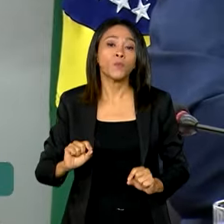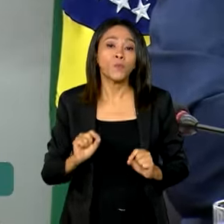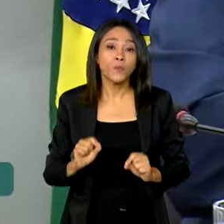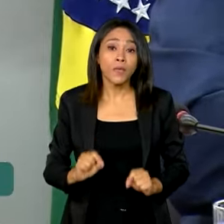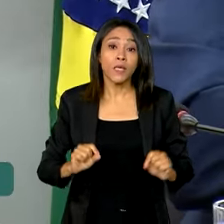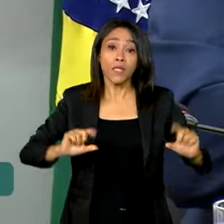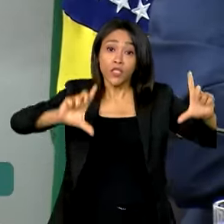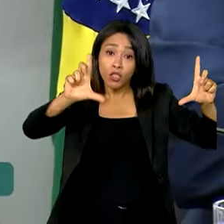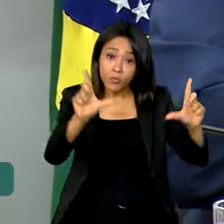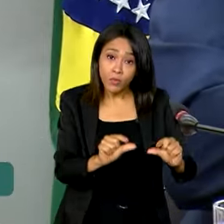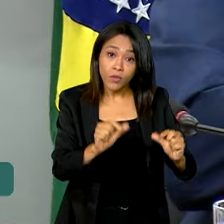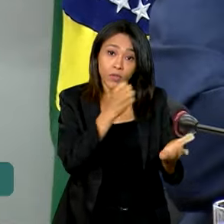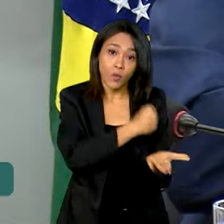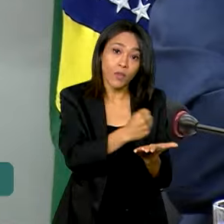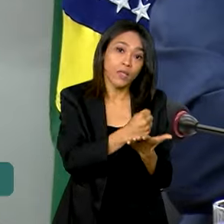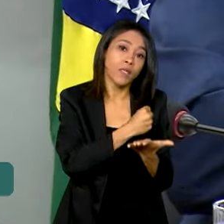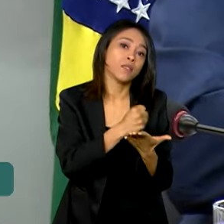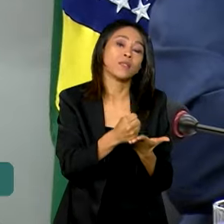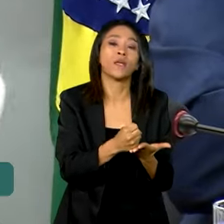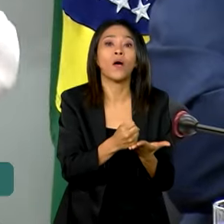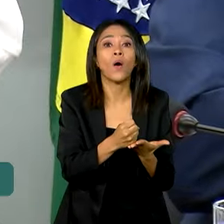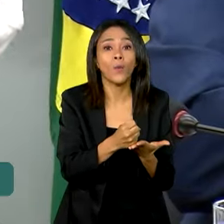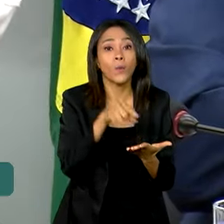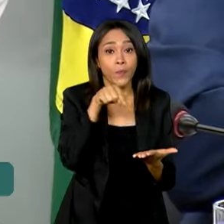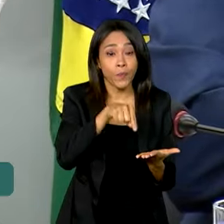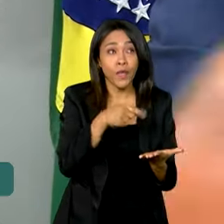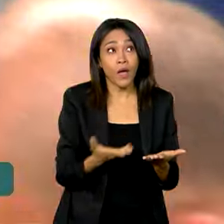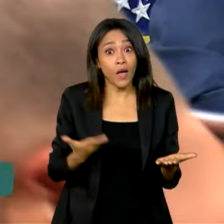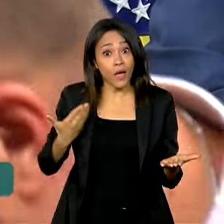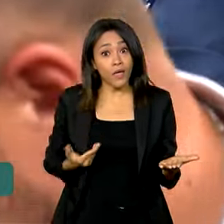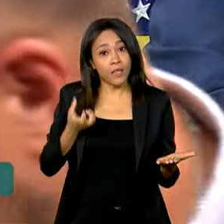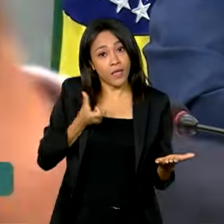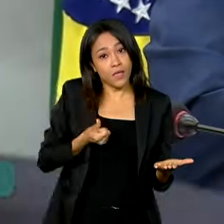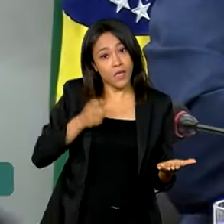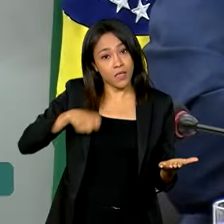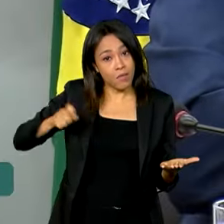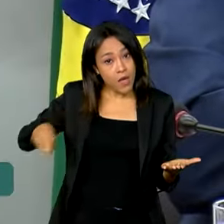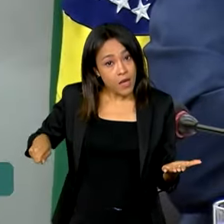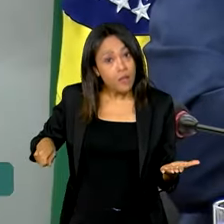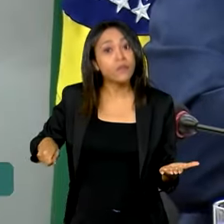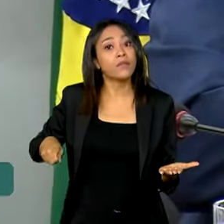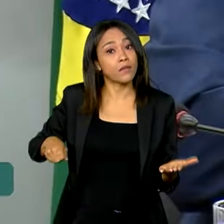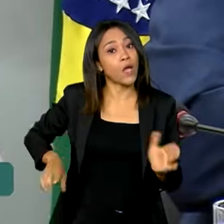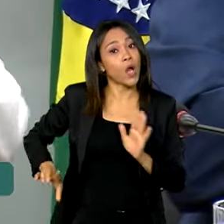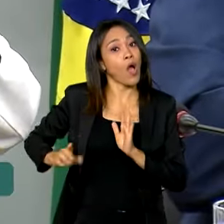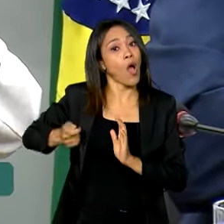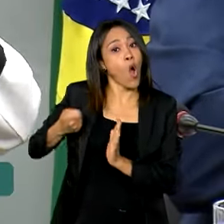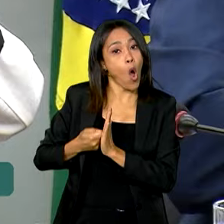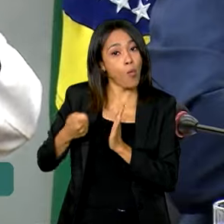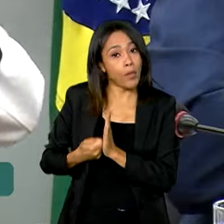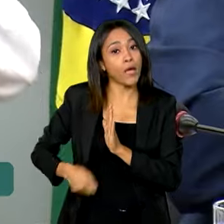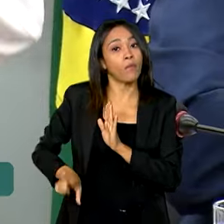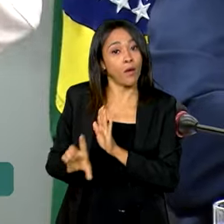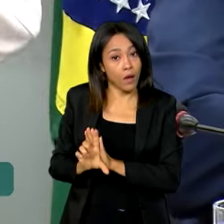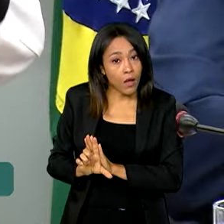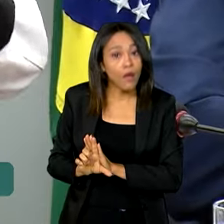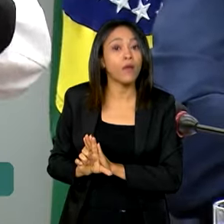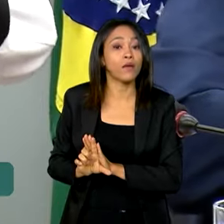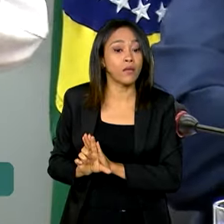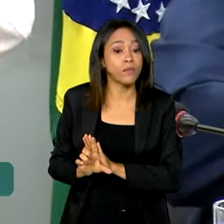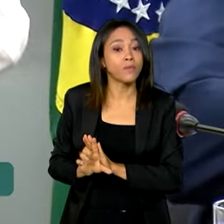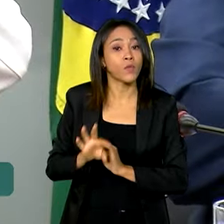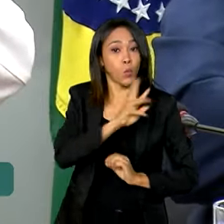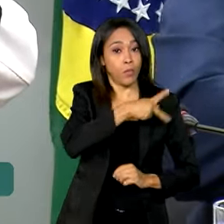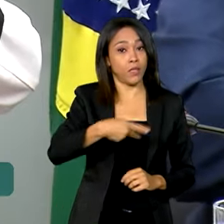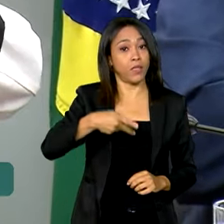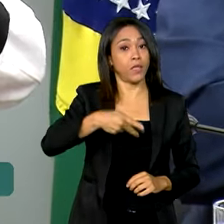de contratação de brigadistas, que antes era de seis meses por obrigação de lei. O presidente